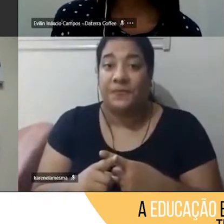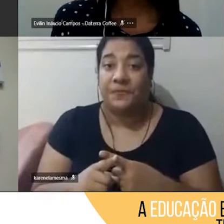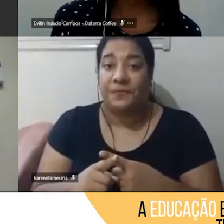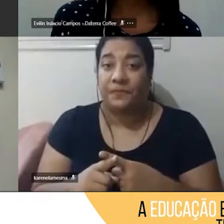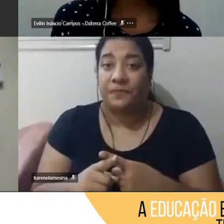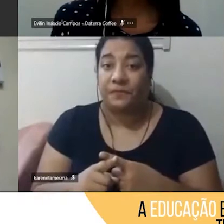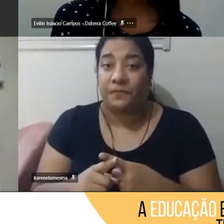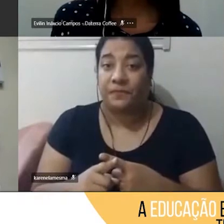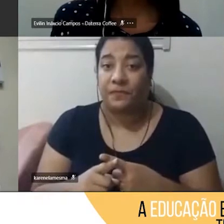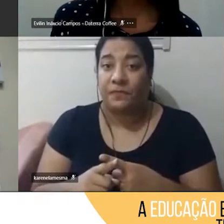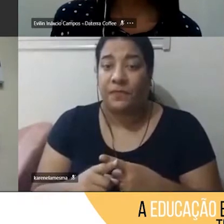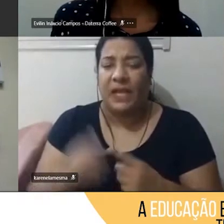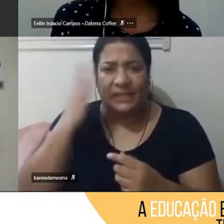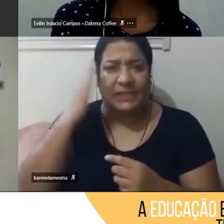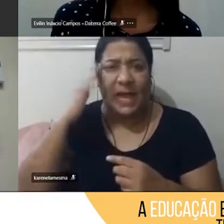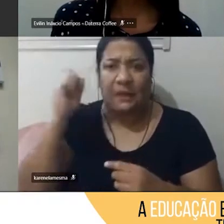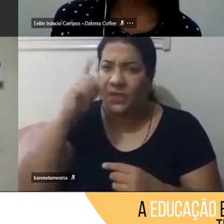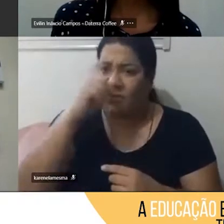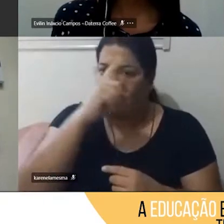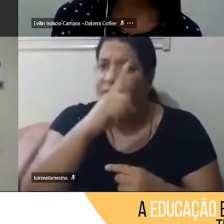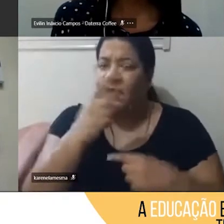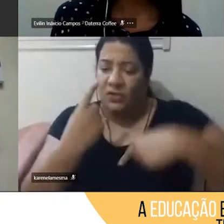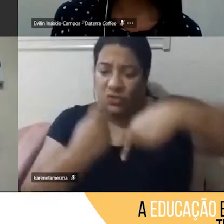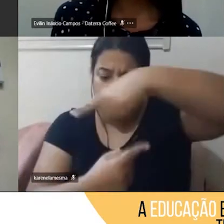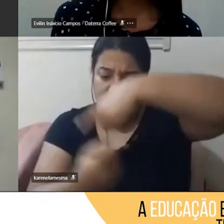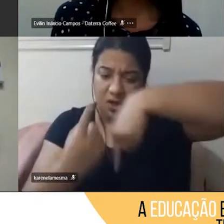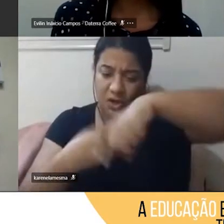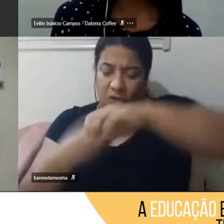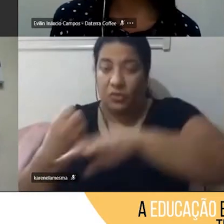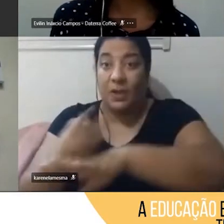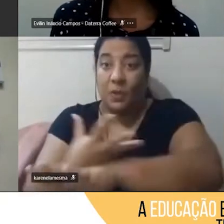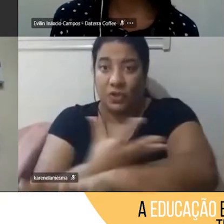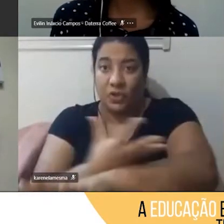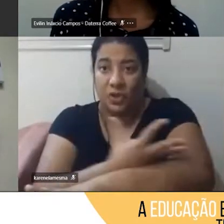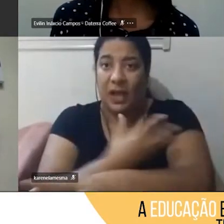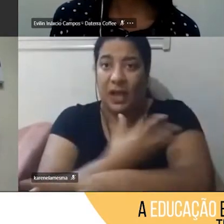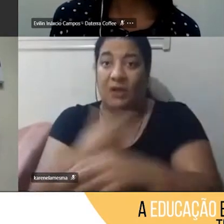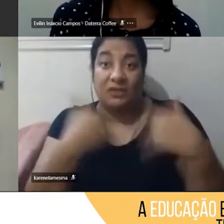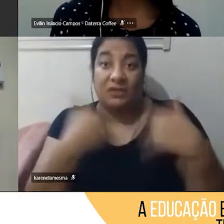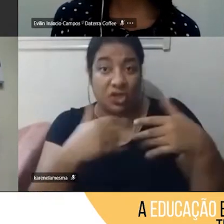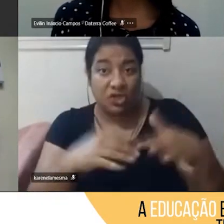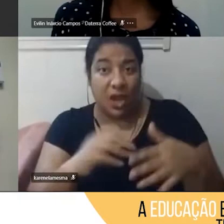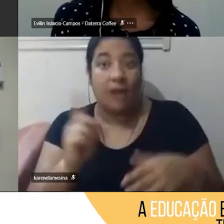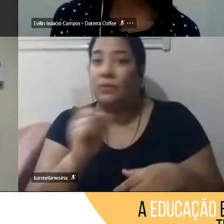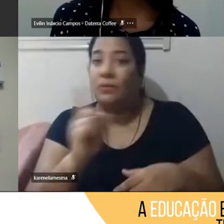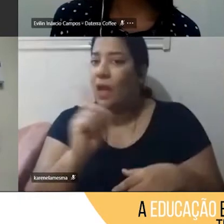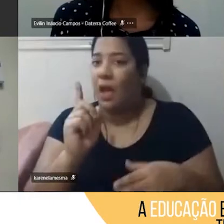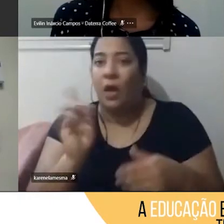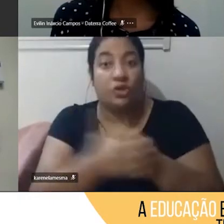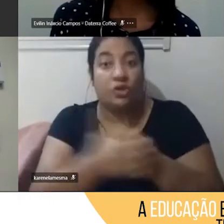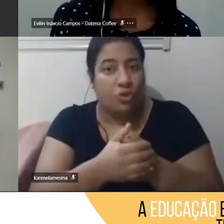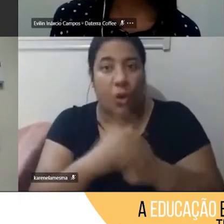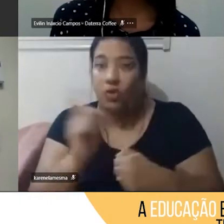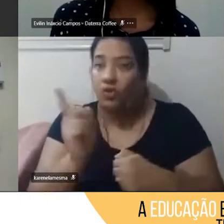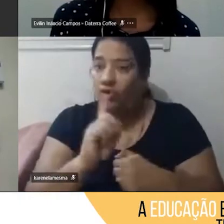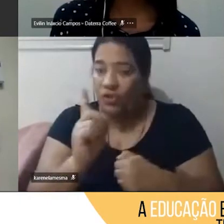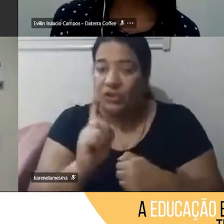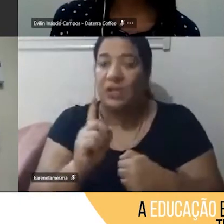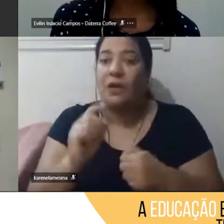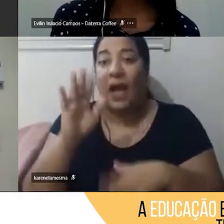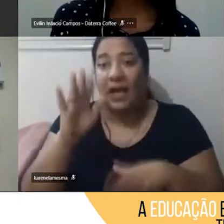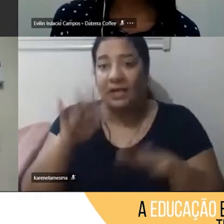complexidade do sócio emocional, se a gente não resolve, ele fica escondido, a gente consegue esconder nossos